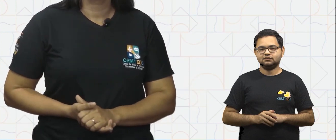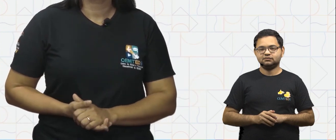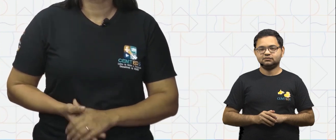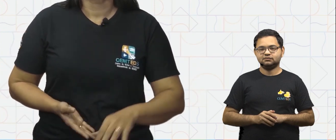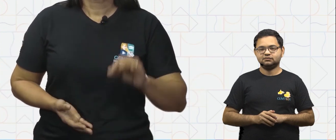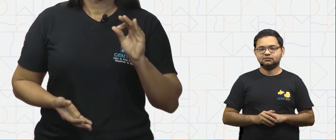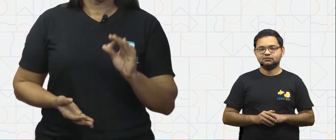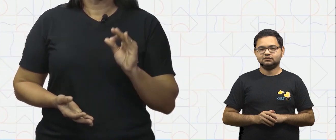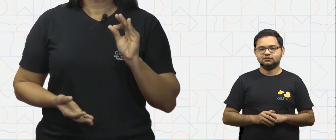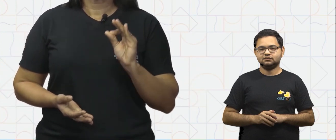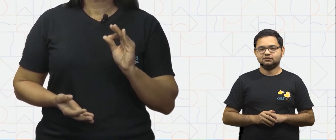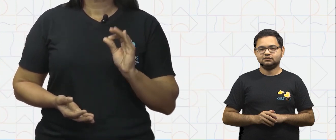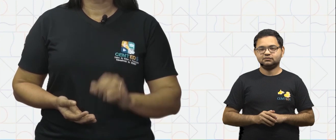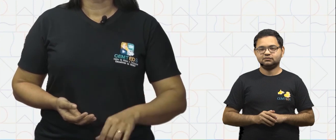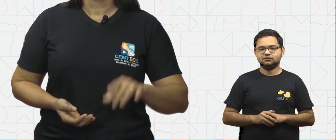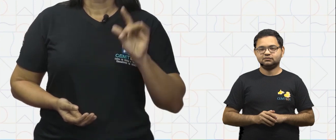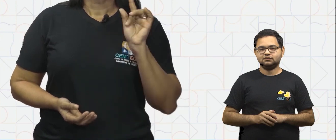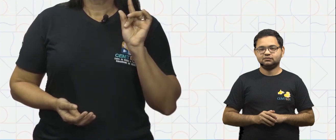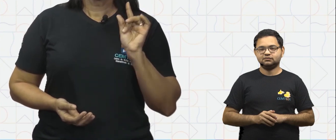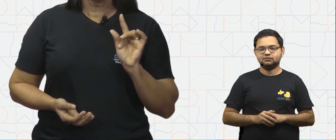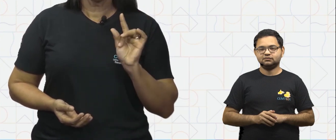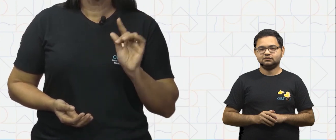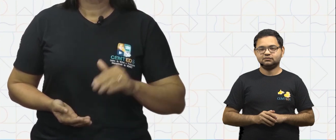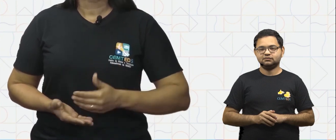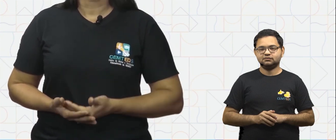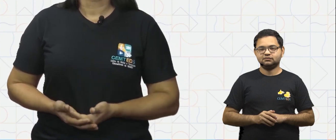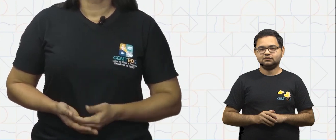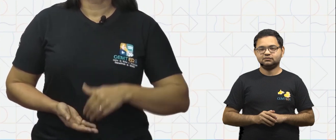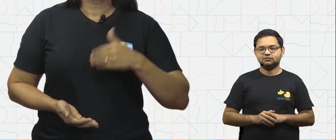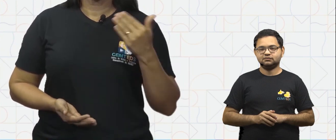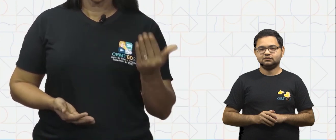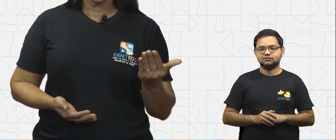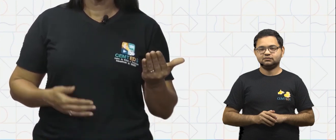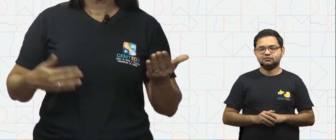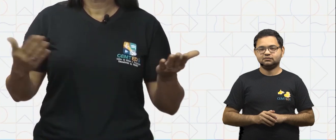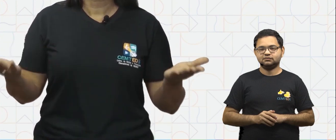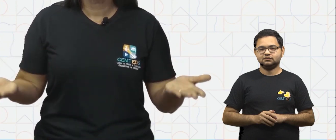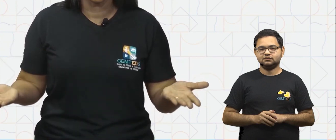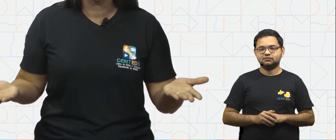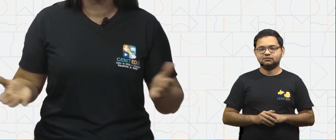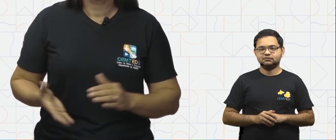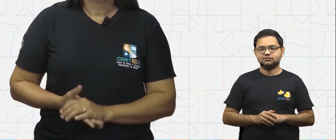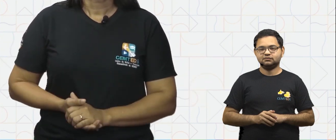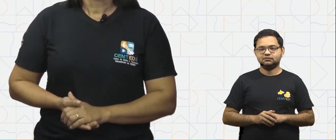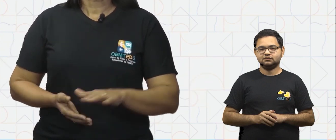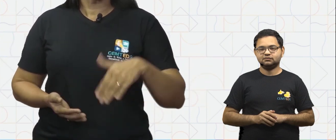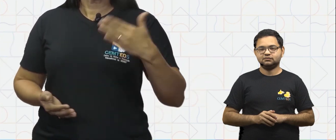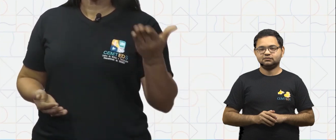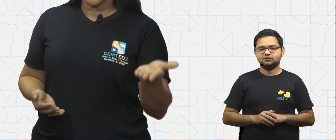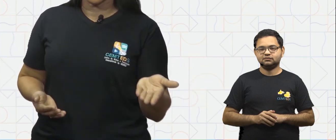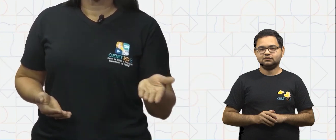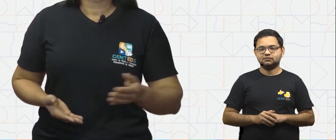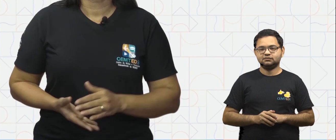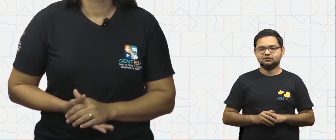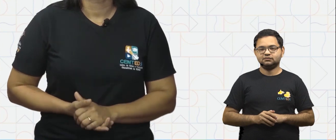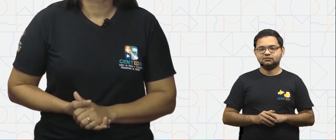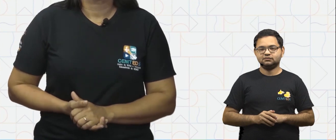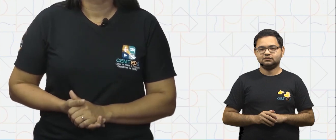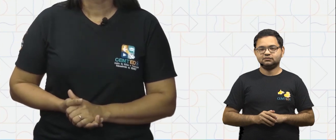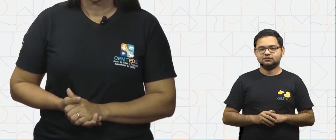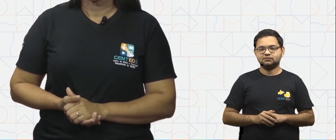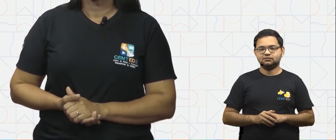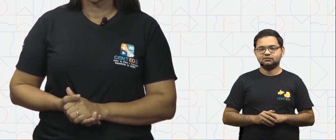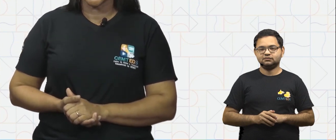analógico, ele possui números que vão de 1 a 12. Já no relógio